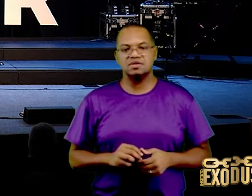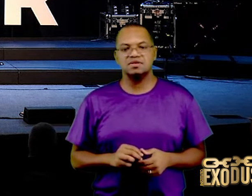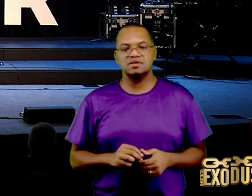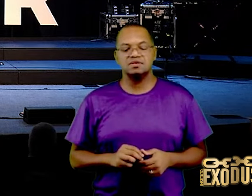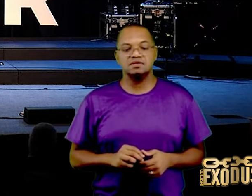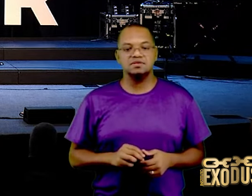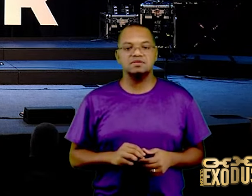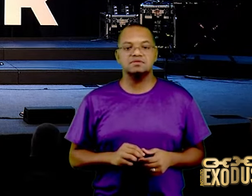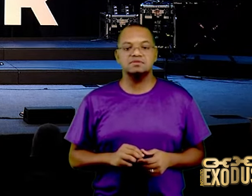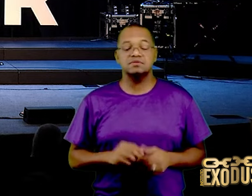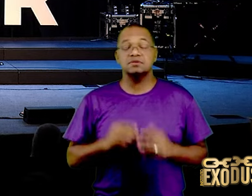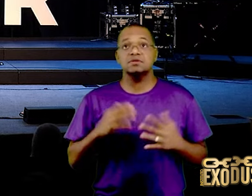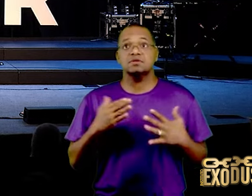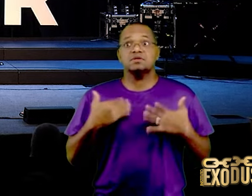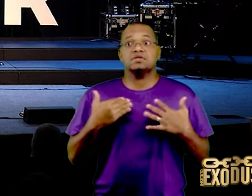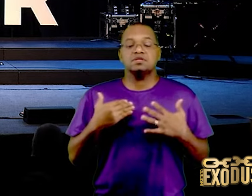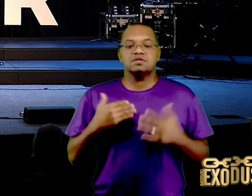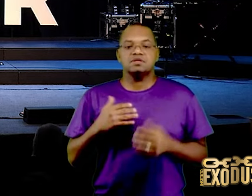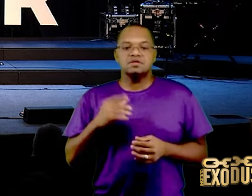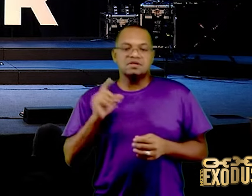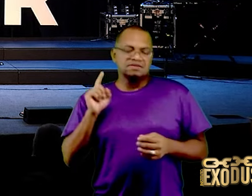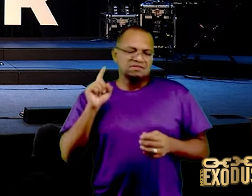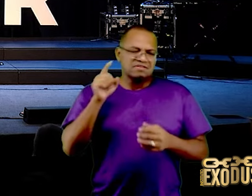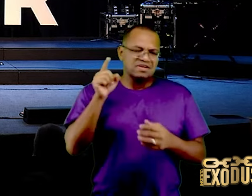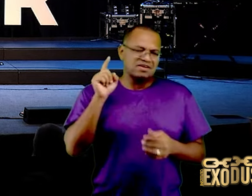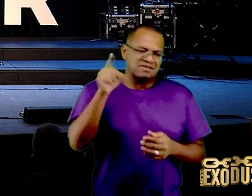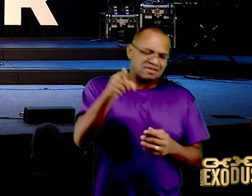por uma flecha, perdida,